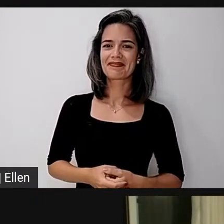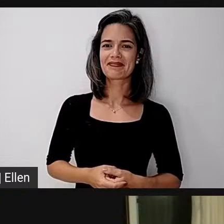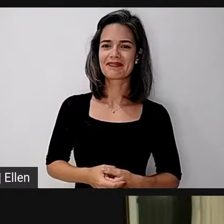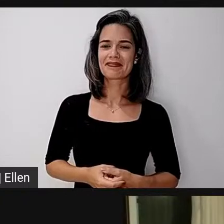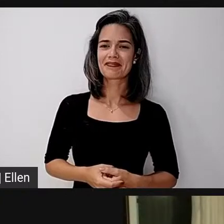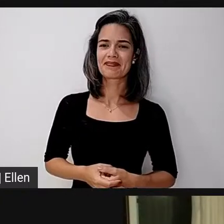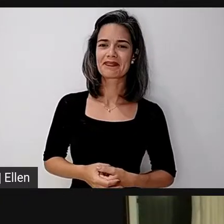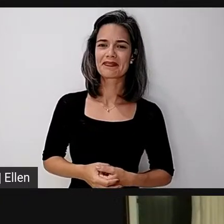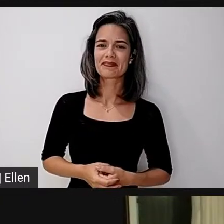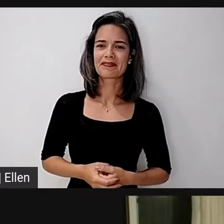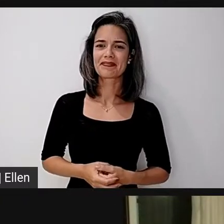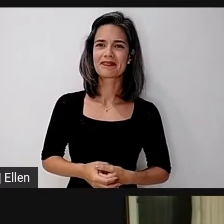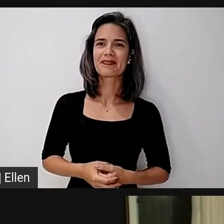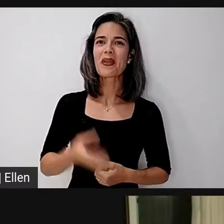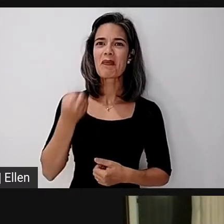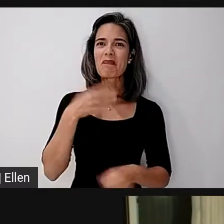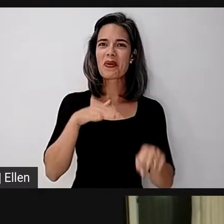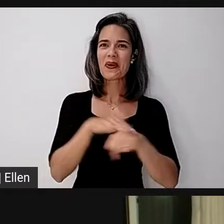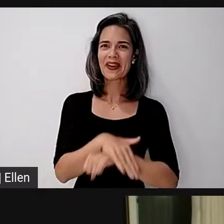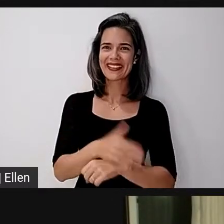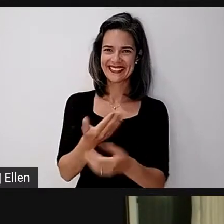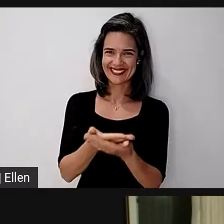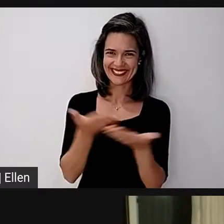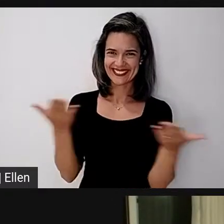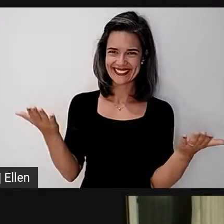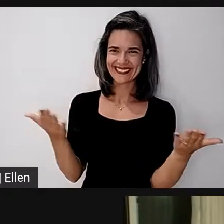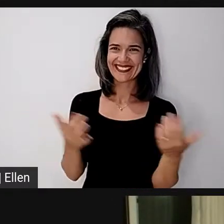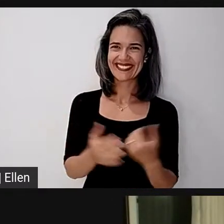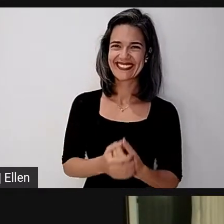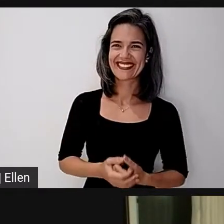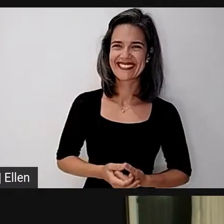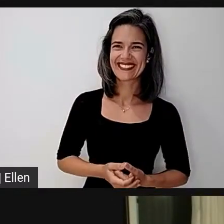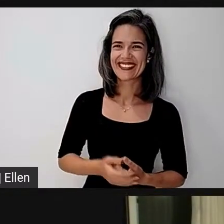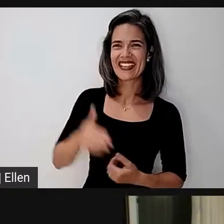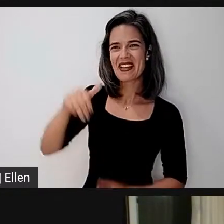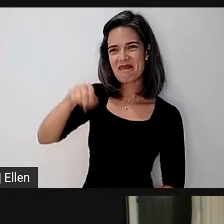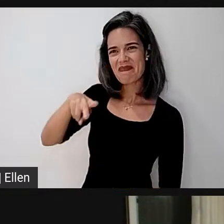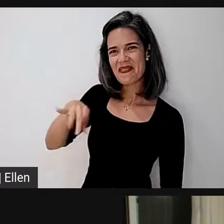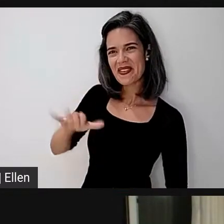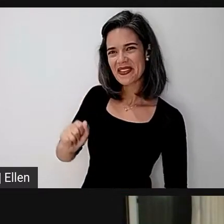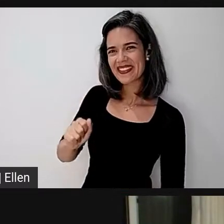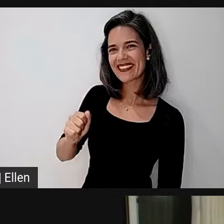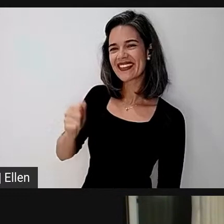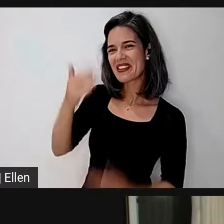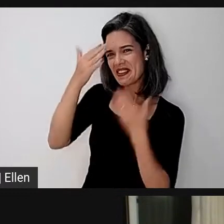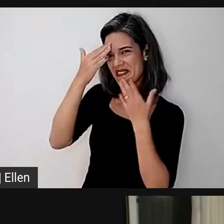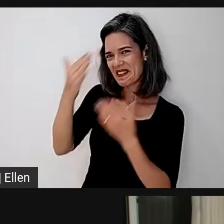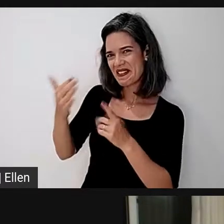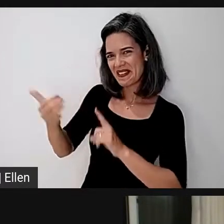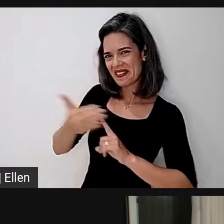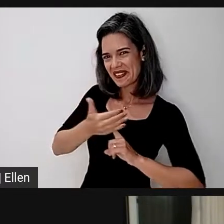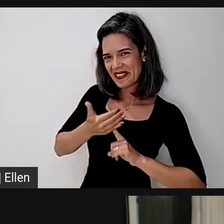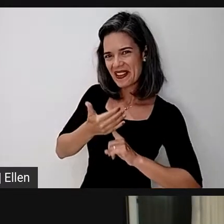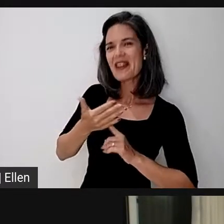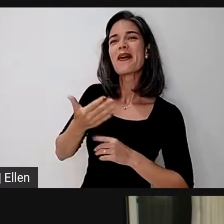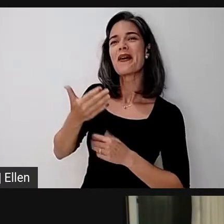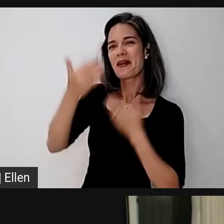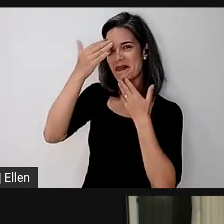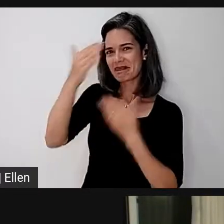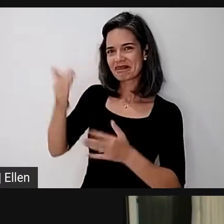Agora sim, boa noite, Mônica, obrigado pela acolhida, obrigado pela organização.